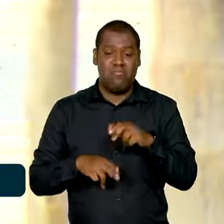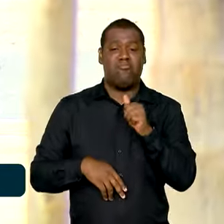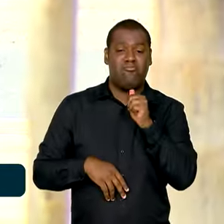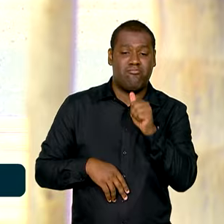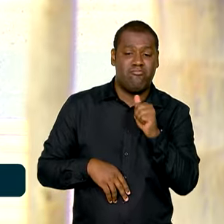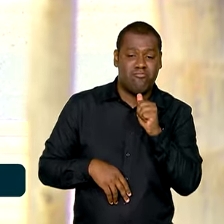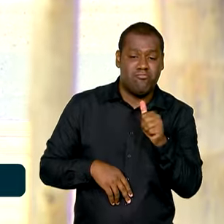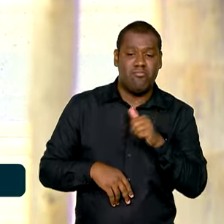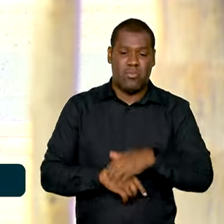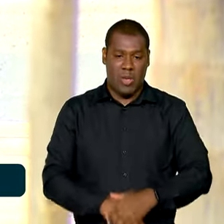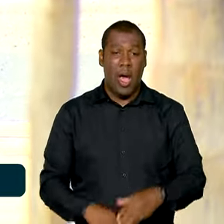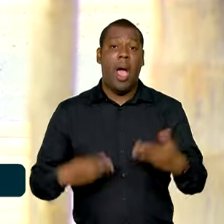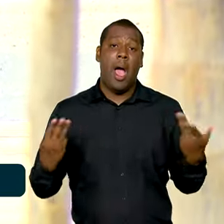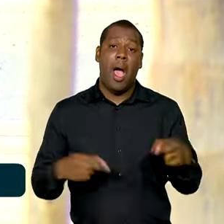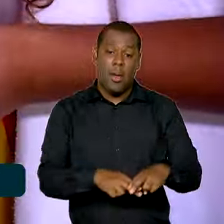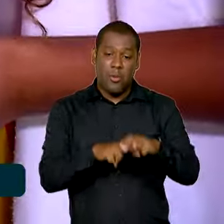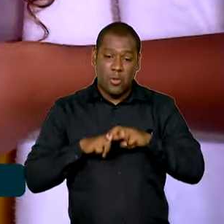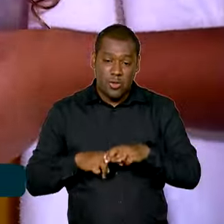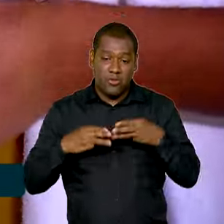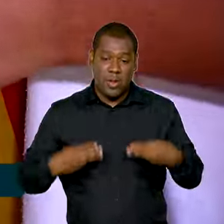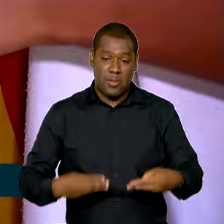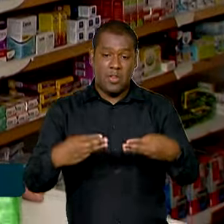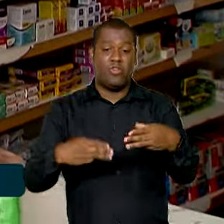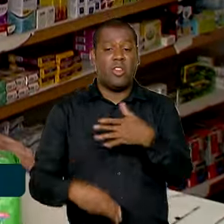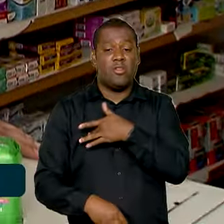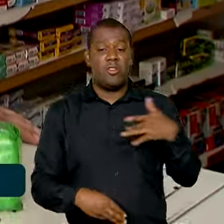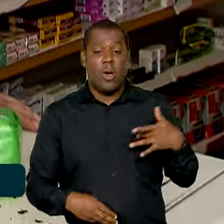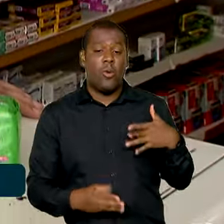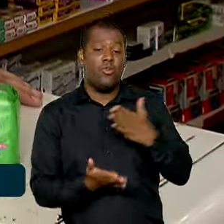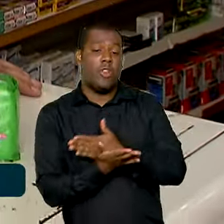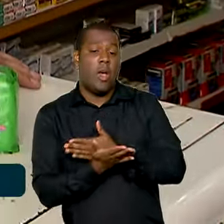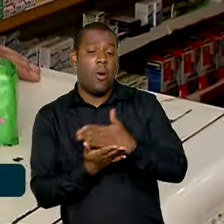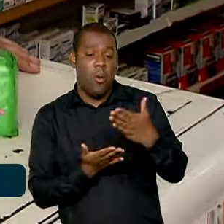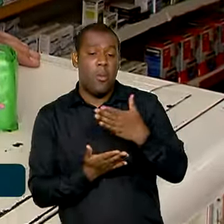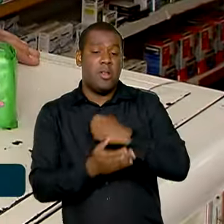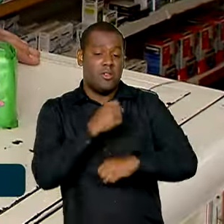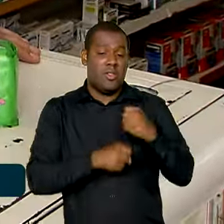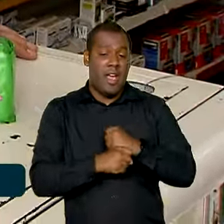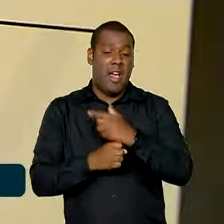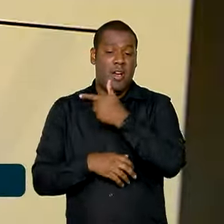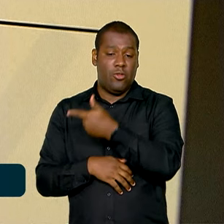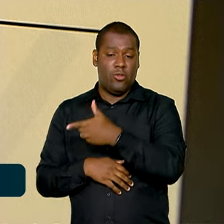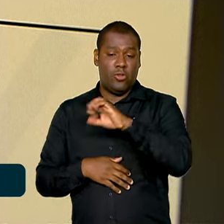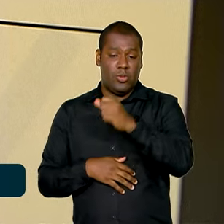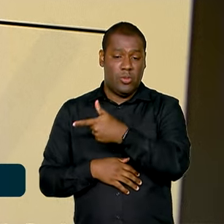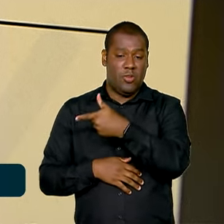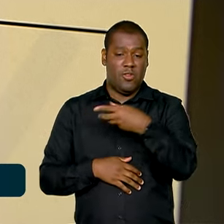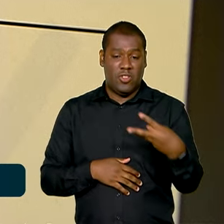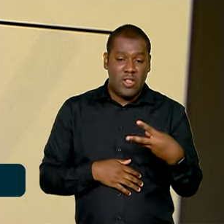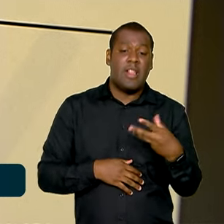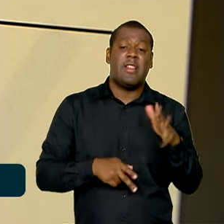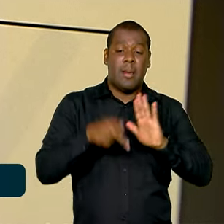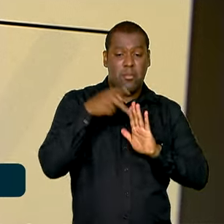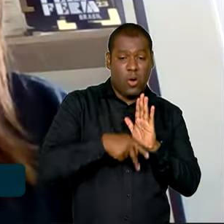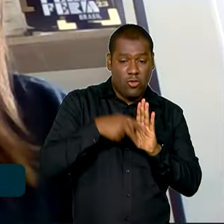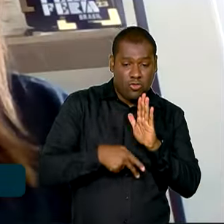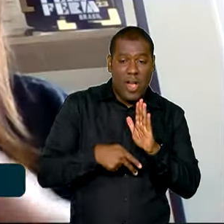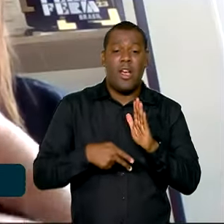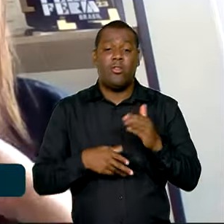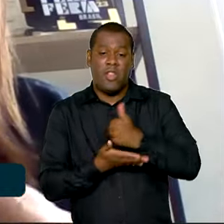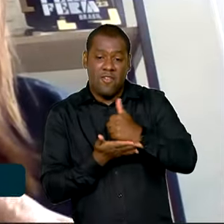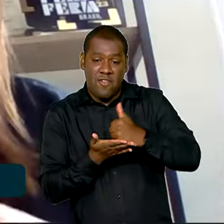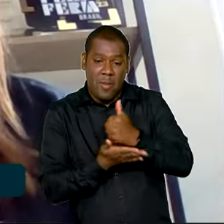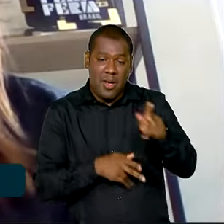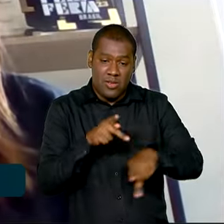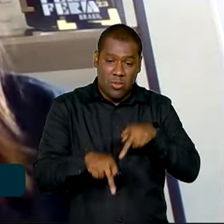Ministério da Saúde disponibiliza, desde o ano passado, absorventes dentro do programa Farmácia Popular. Além